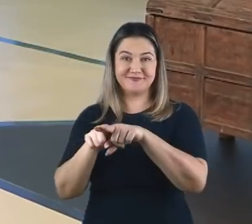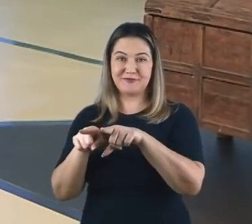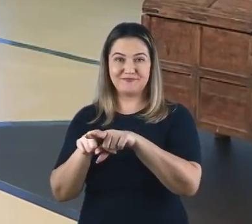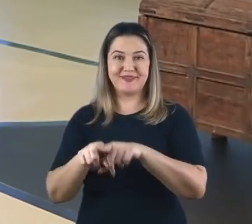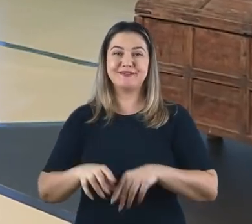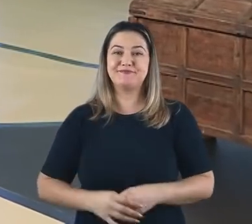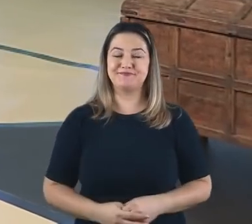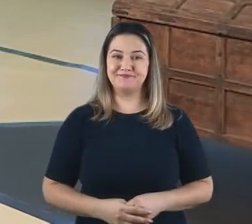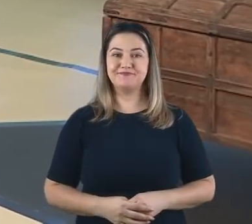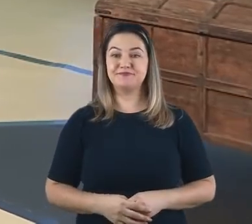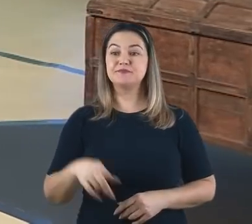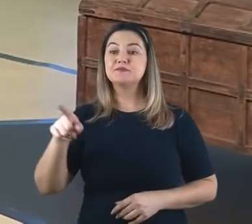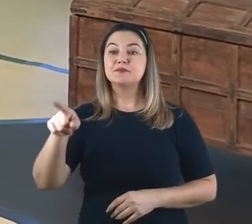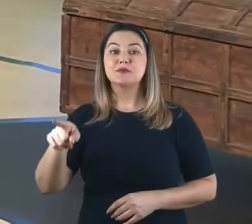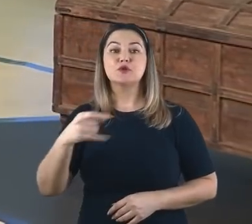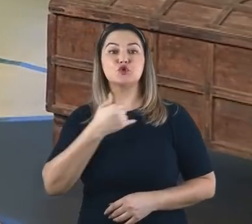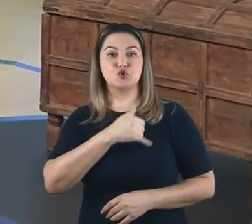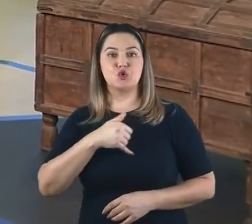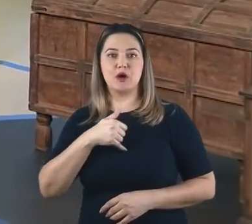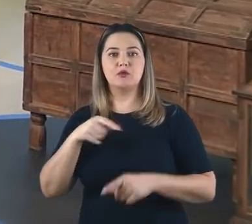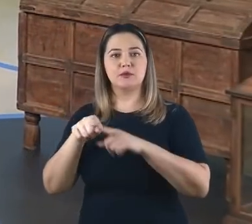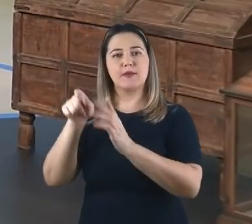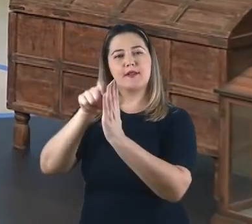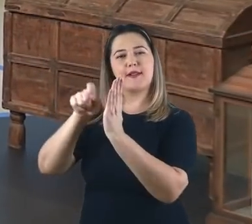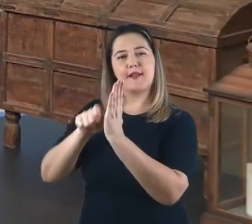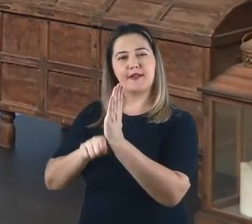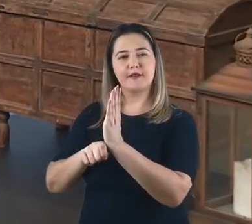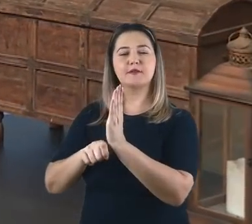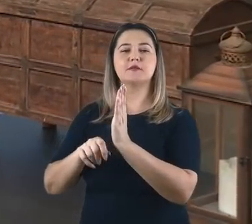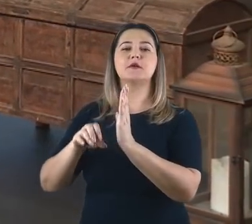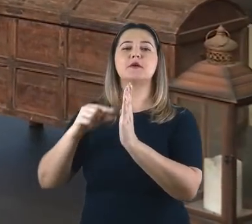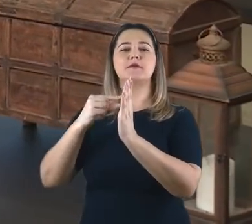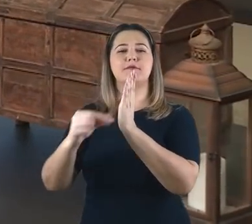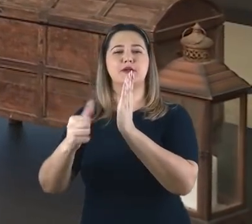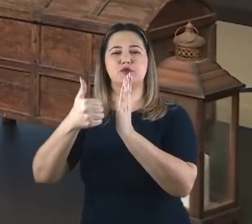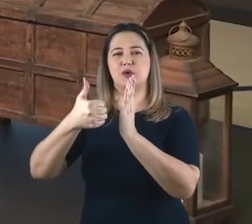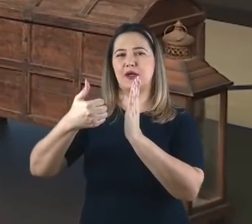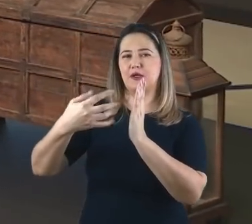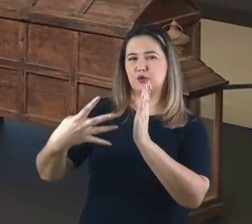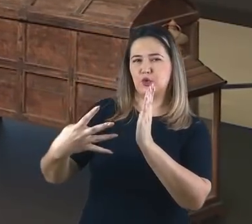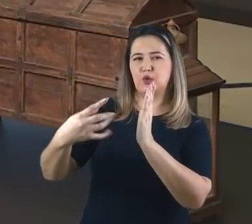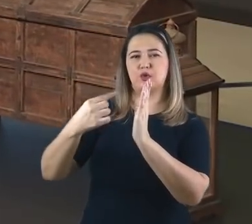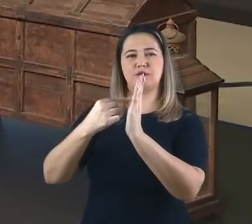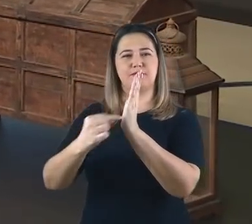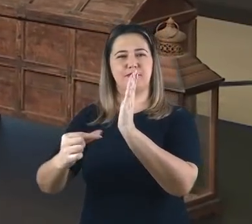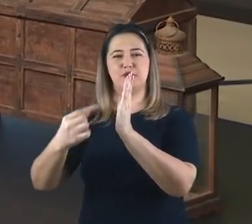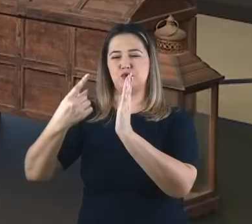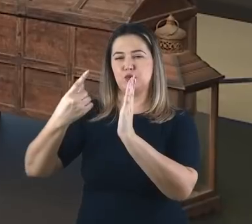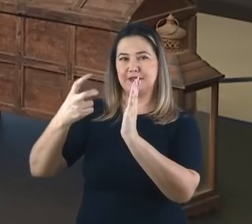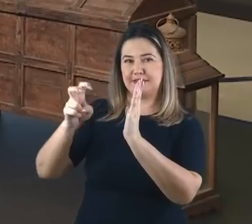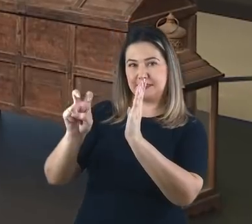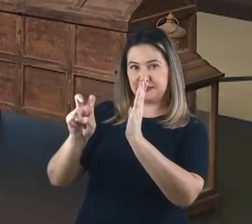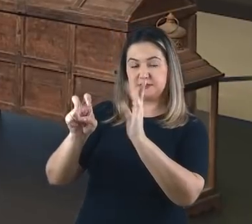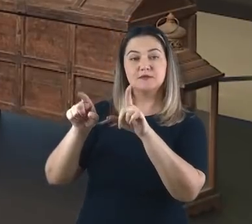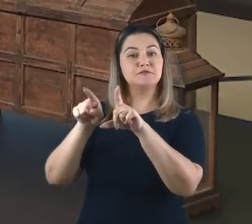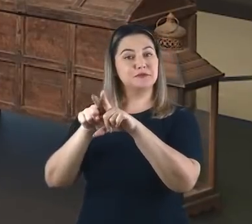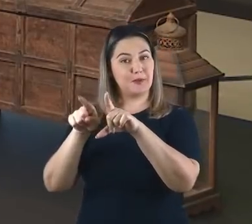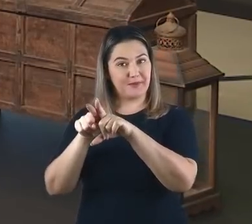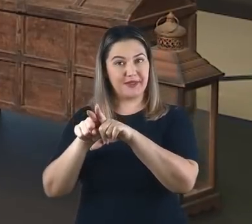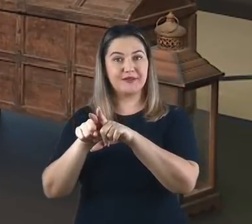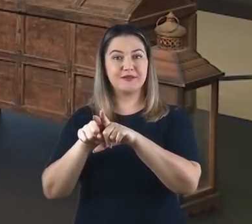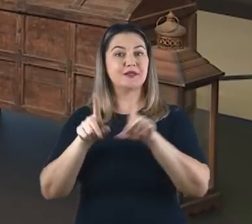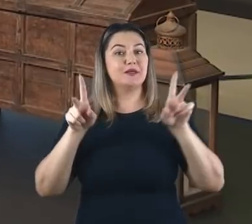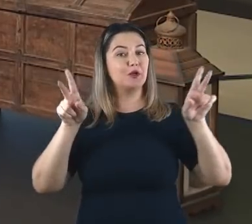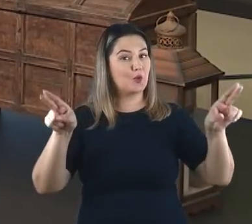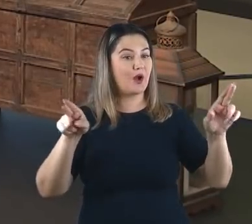autor do Apocalipse modelou claramente os versos 14 e 15 do capítulo 3 com base em Daniel capítulo 3